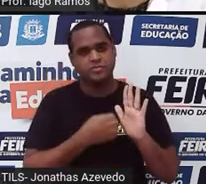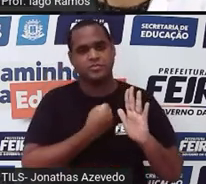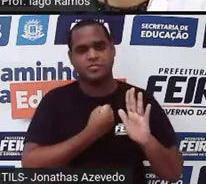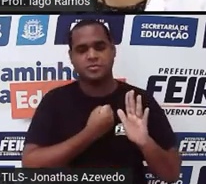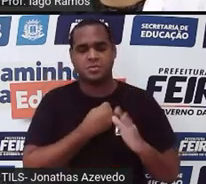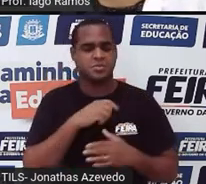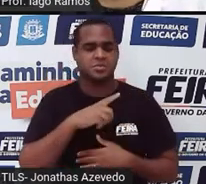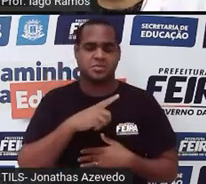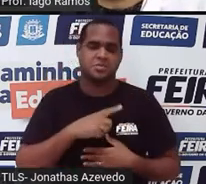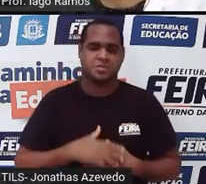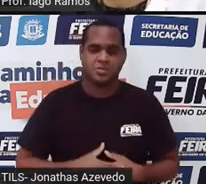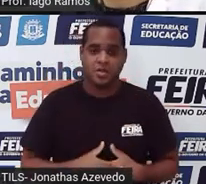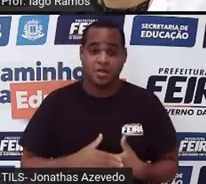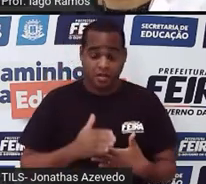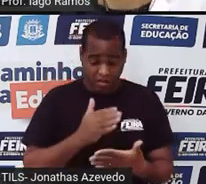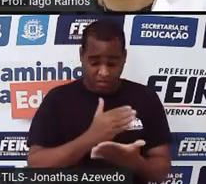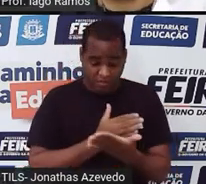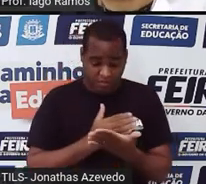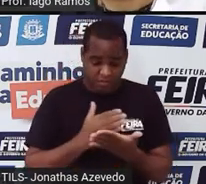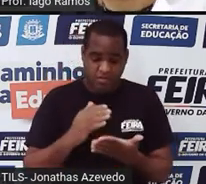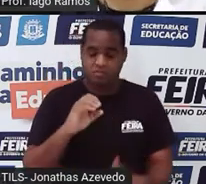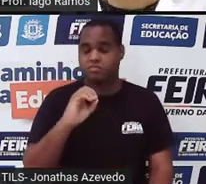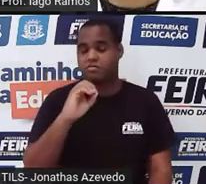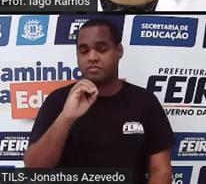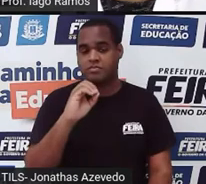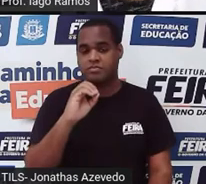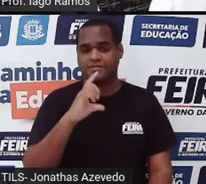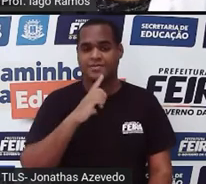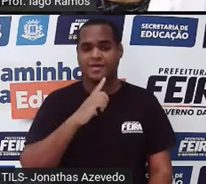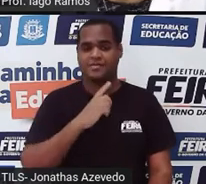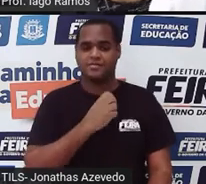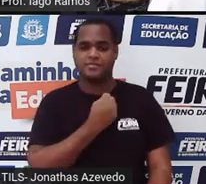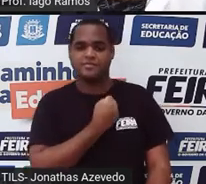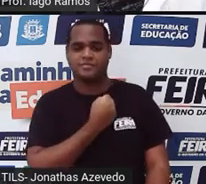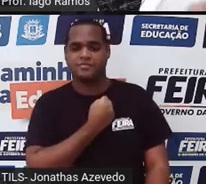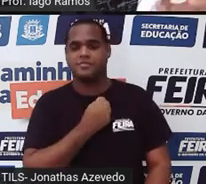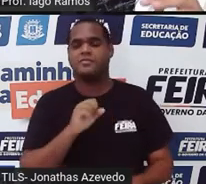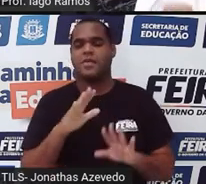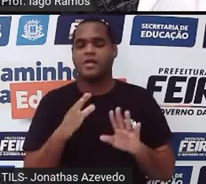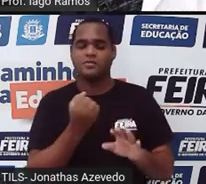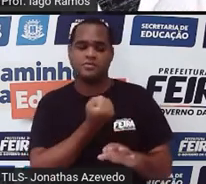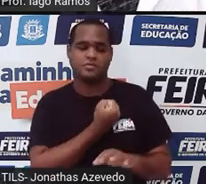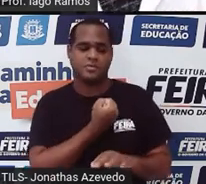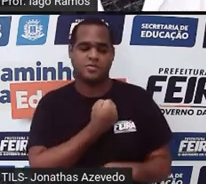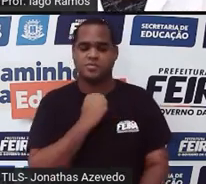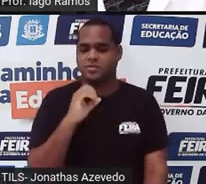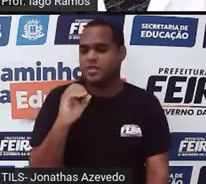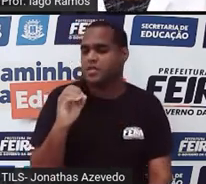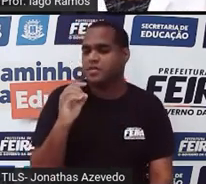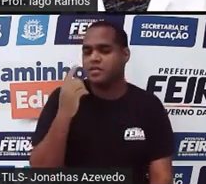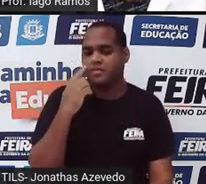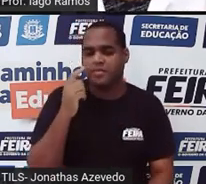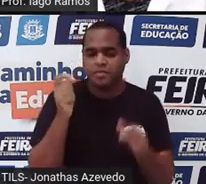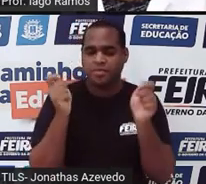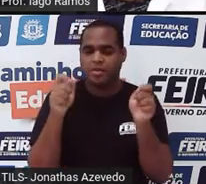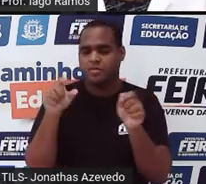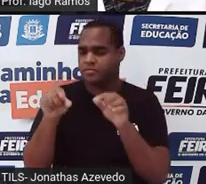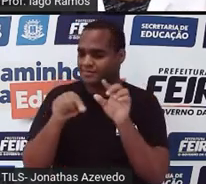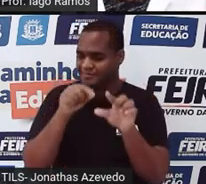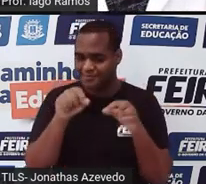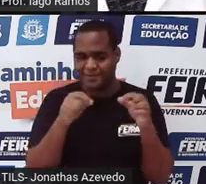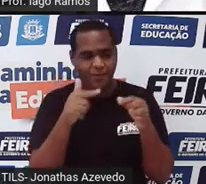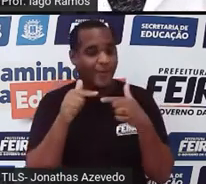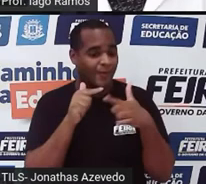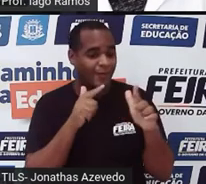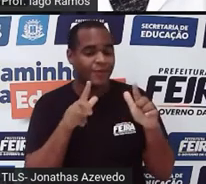tá? Começando pelo número zero. Mas nos números naturais, a gente pode escolher outra sequência, por